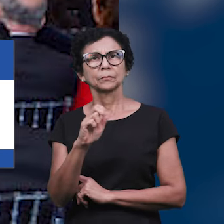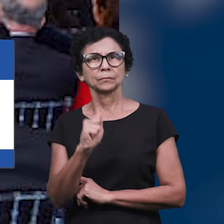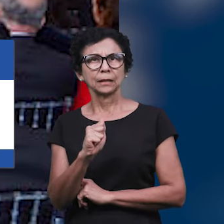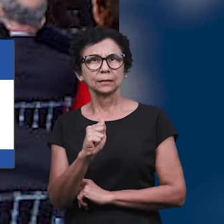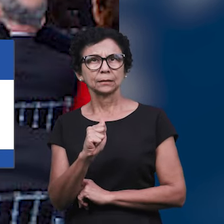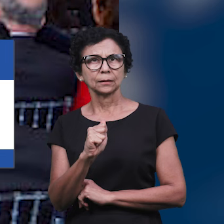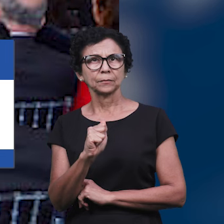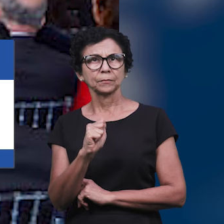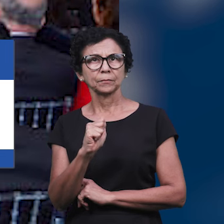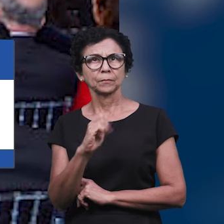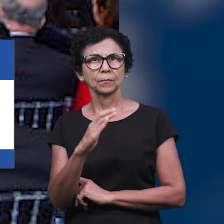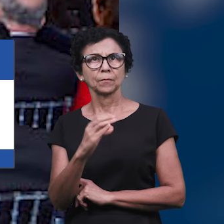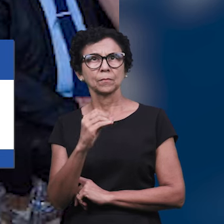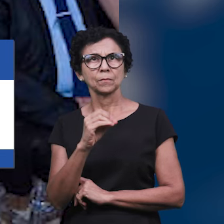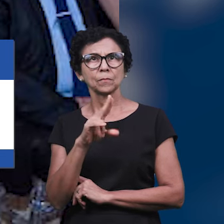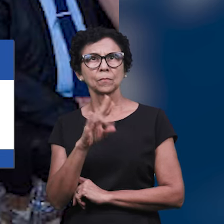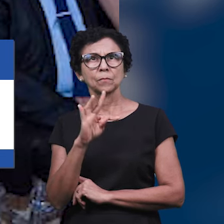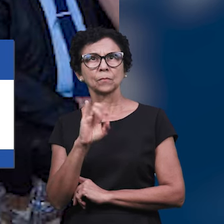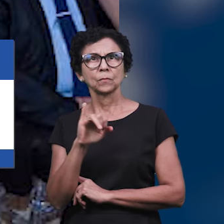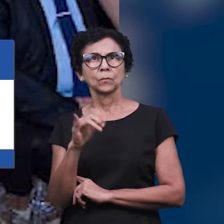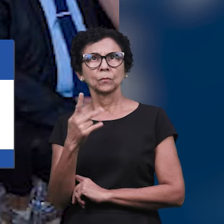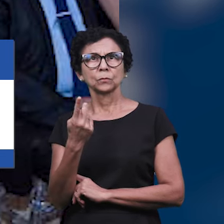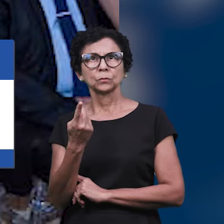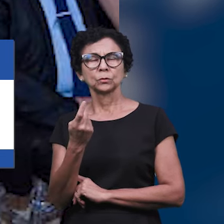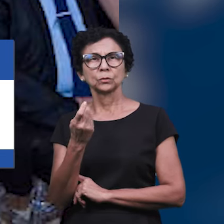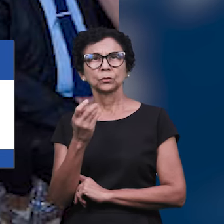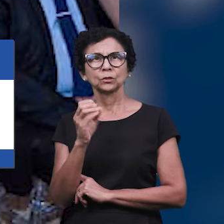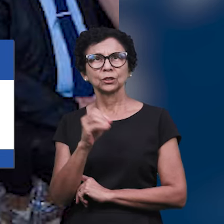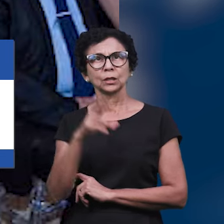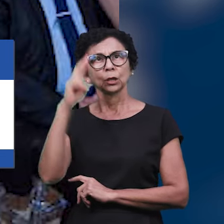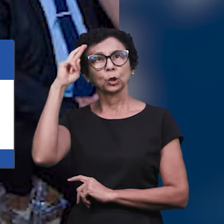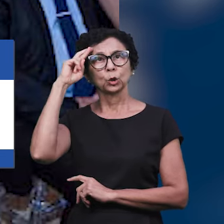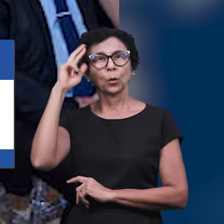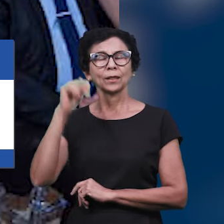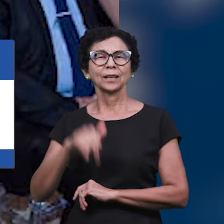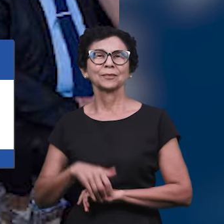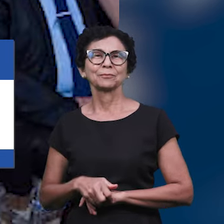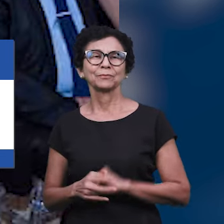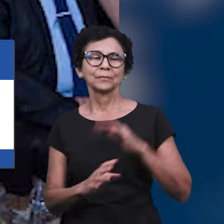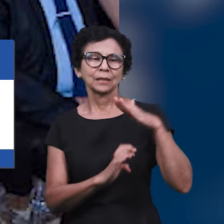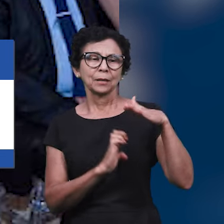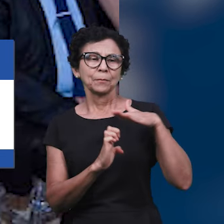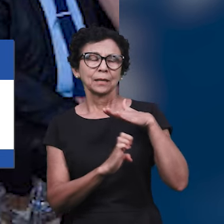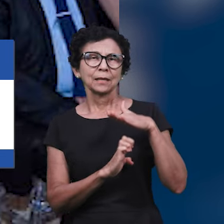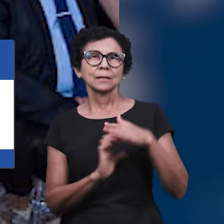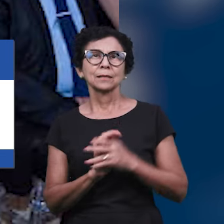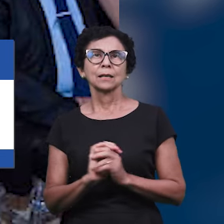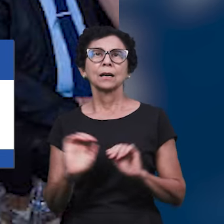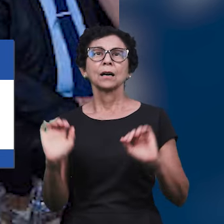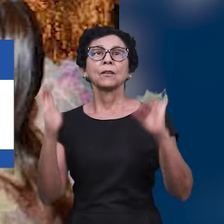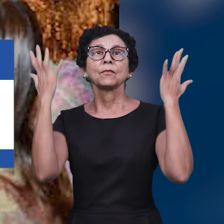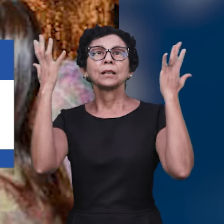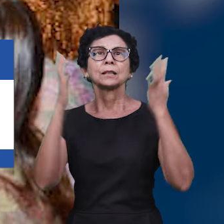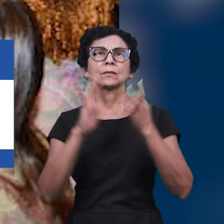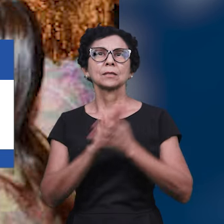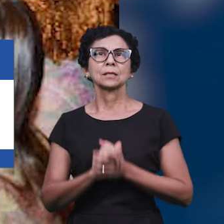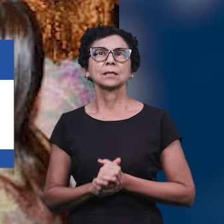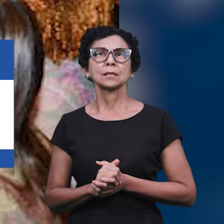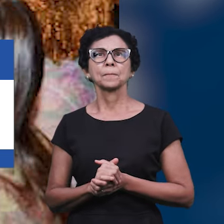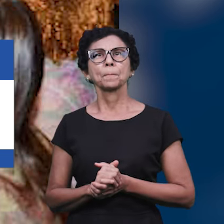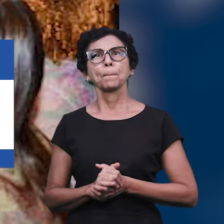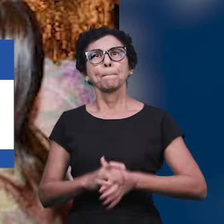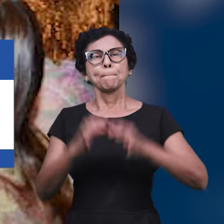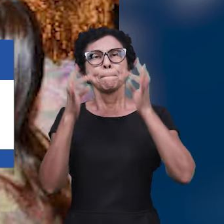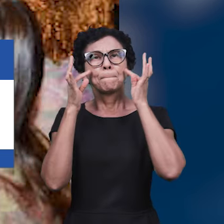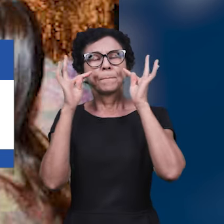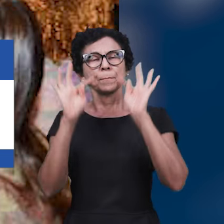proprietária da empresa. E ela trabalha exatamente no ramo de eventos. Vamos ver agora o relato. Olha só o que ela disse. O relato dela é